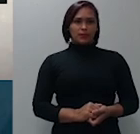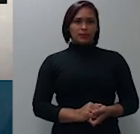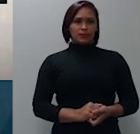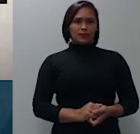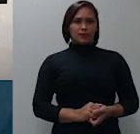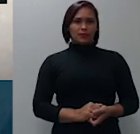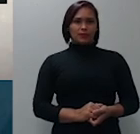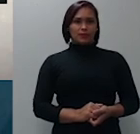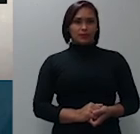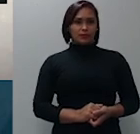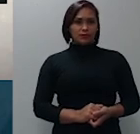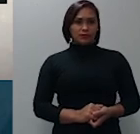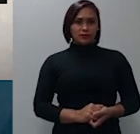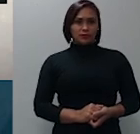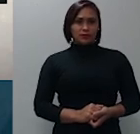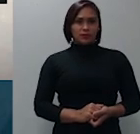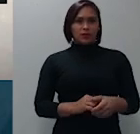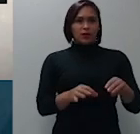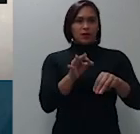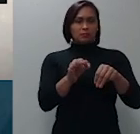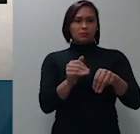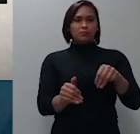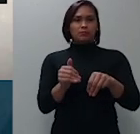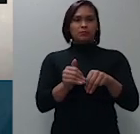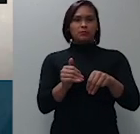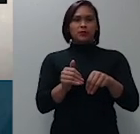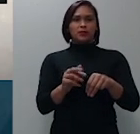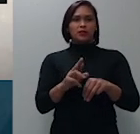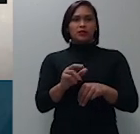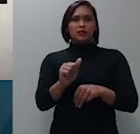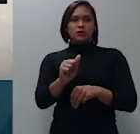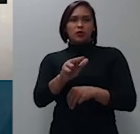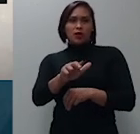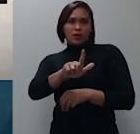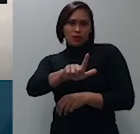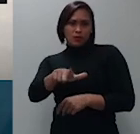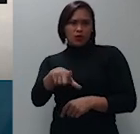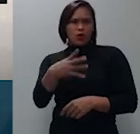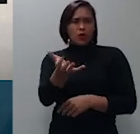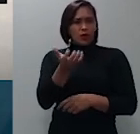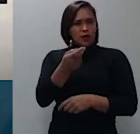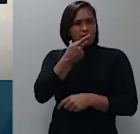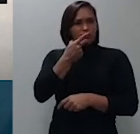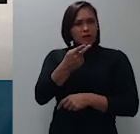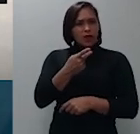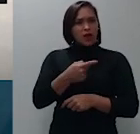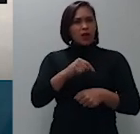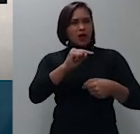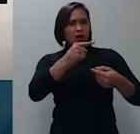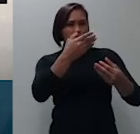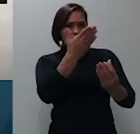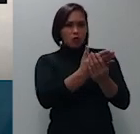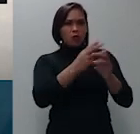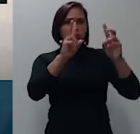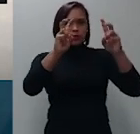ministro para hoje deseja se pronunciar desse fato superveniente sim senhor presidente